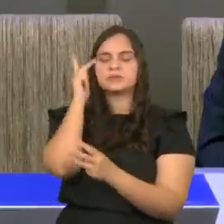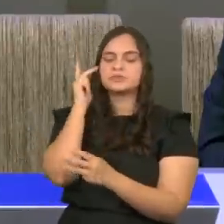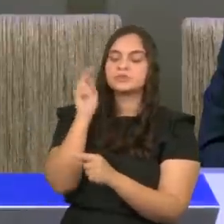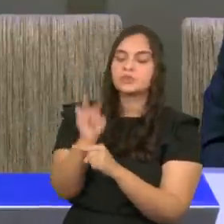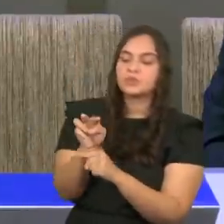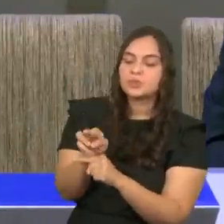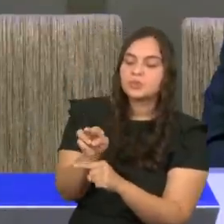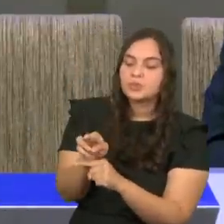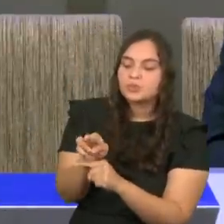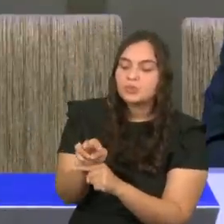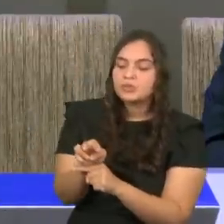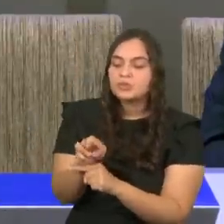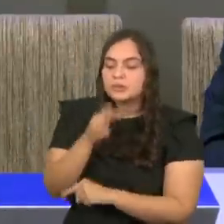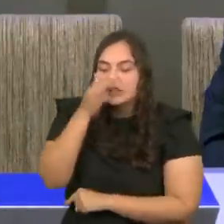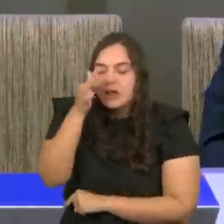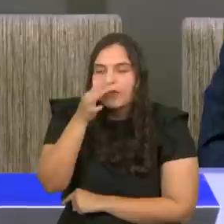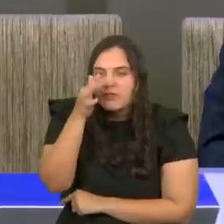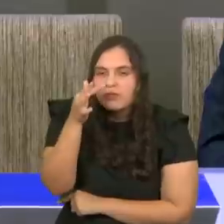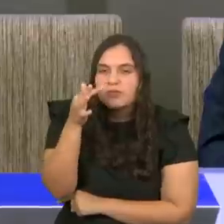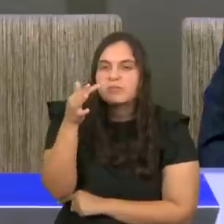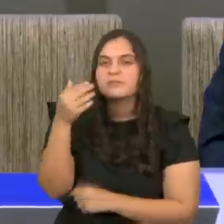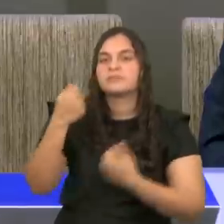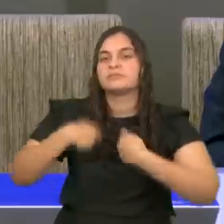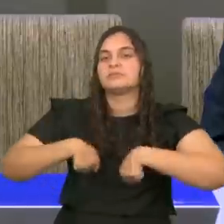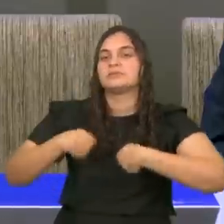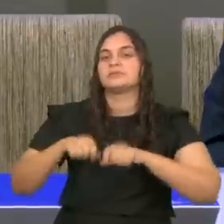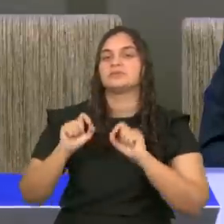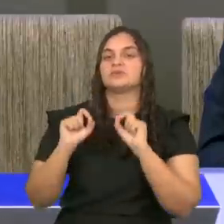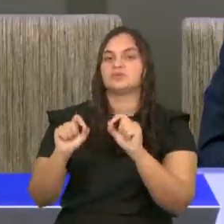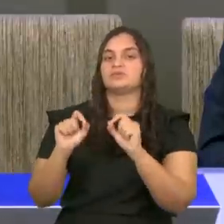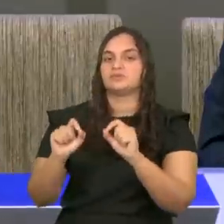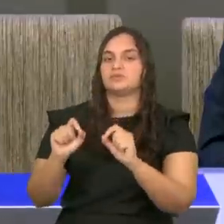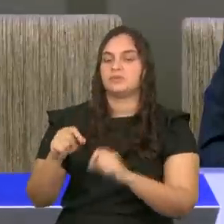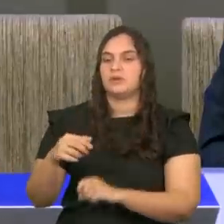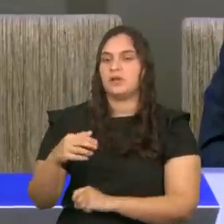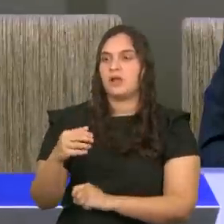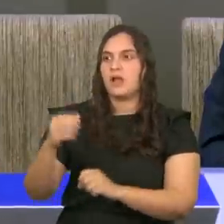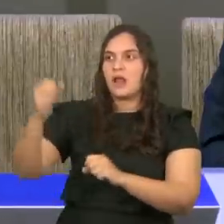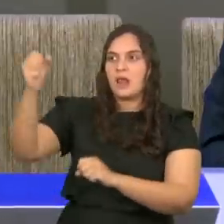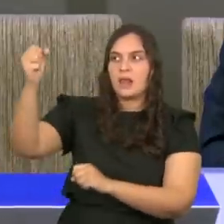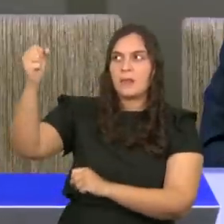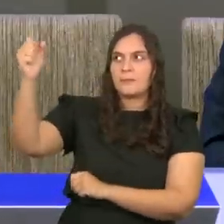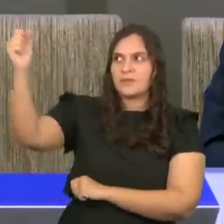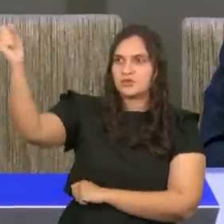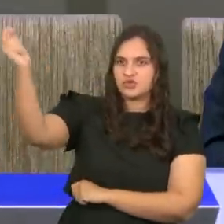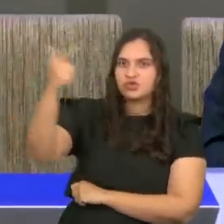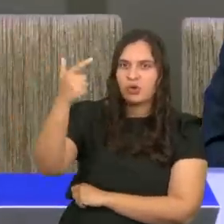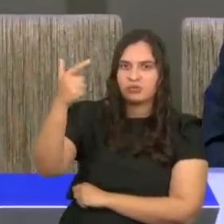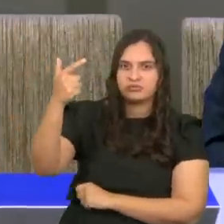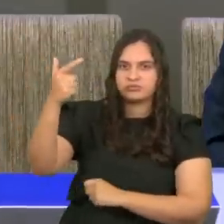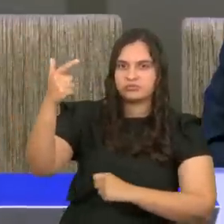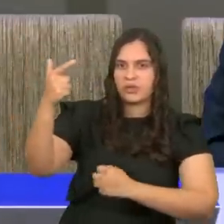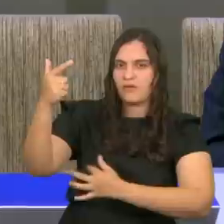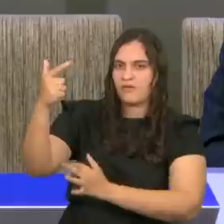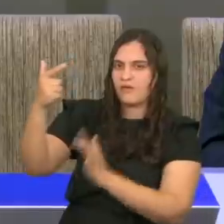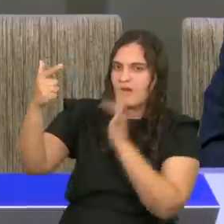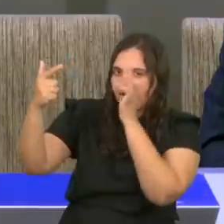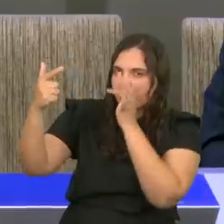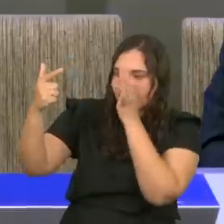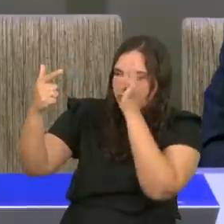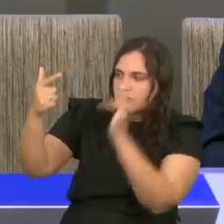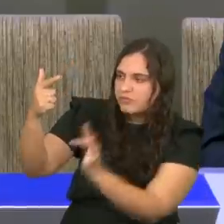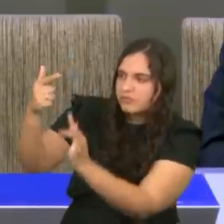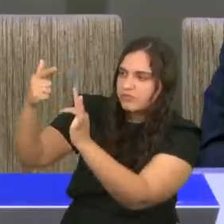que, o colocar, na luz. O lírio não combina, com as